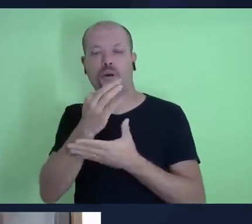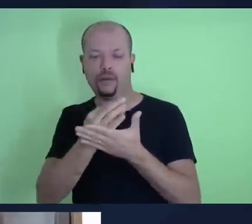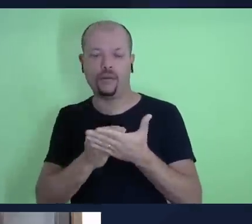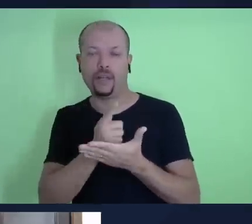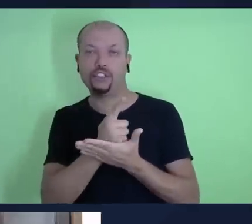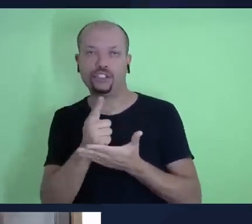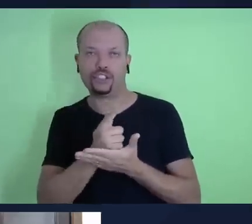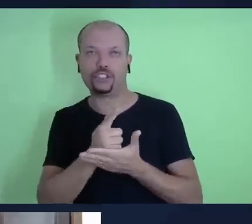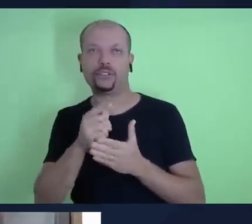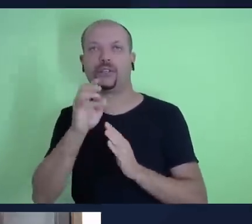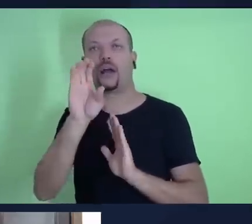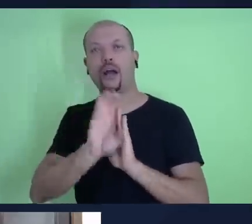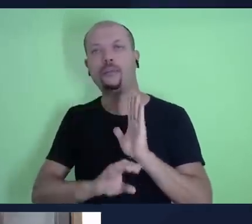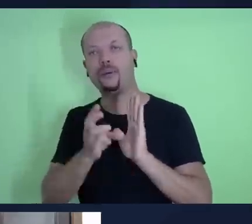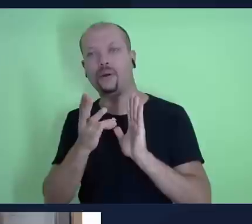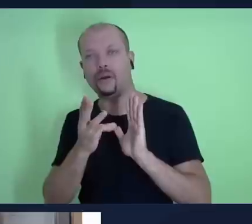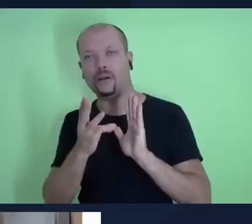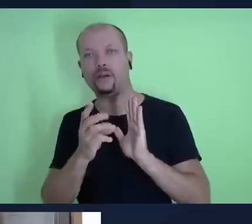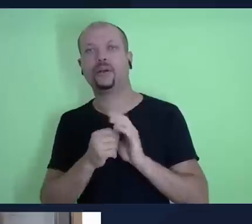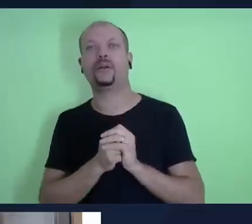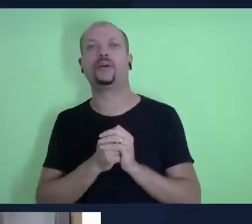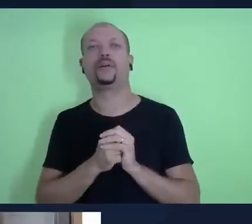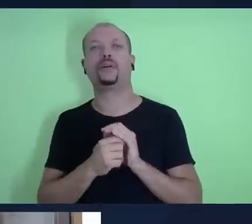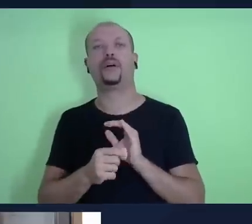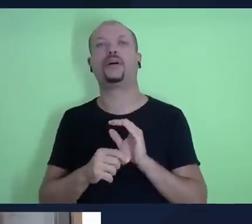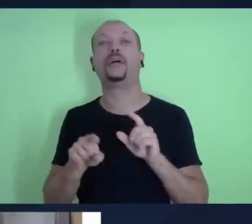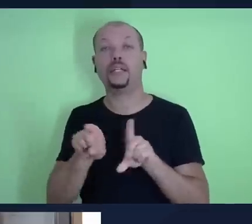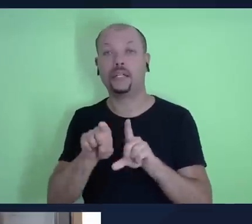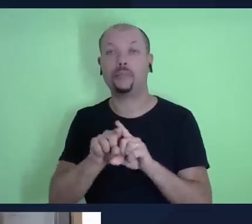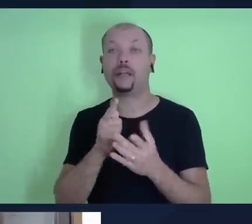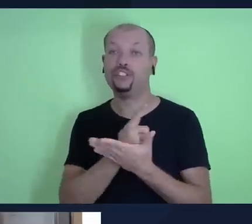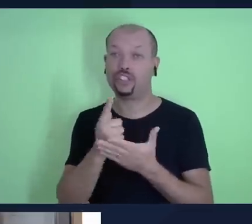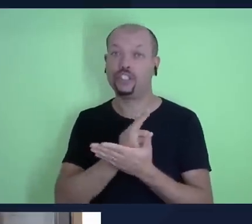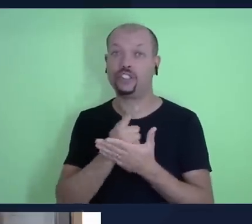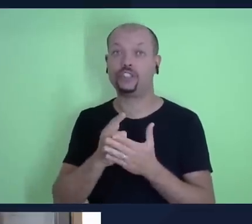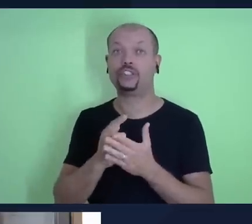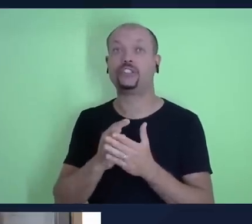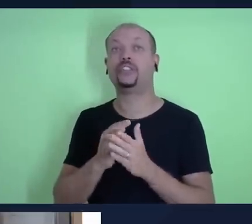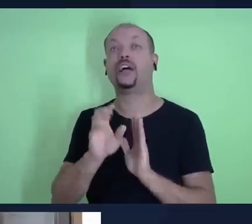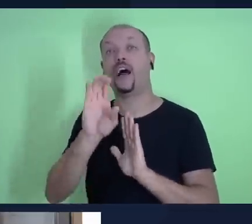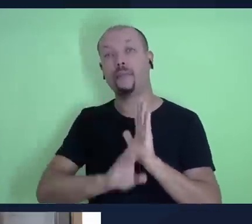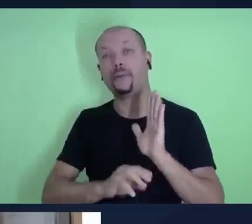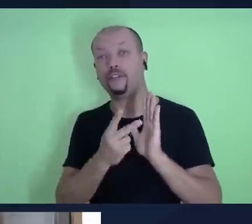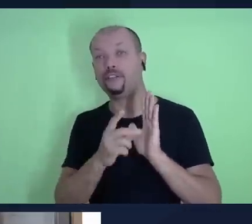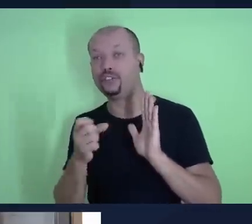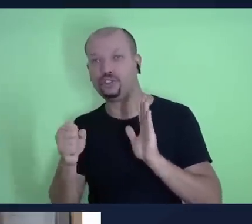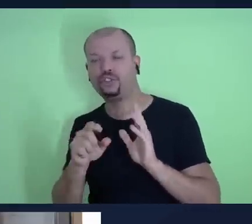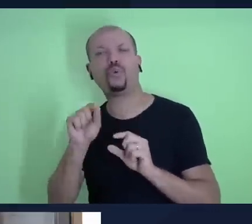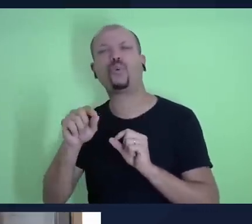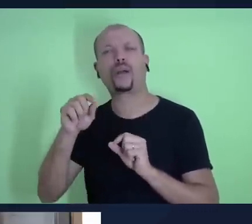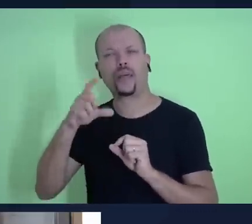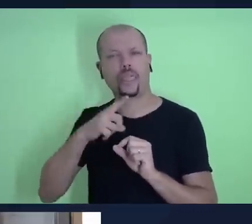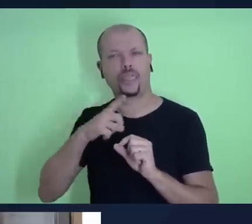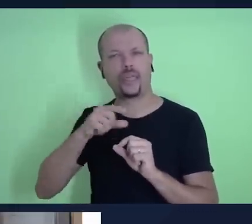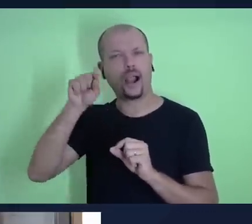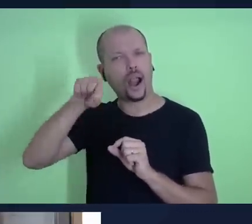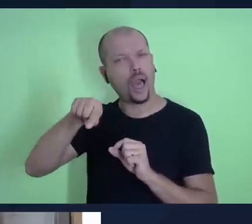14 e Gênesis 28, lembrando aí o que está sendo relatado lá em Gênesis 14,